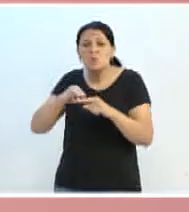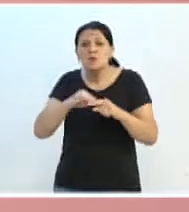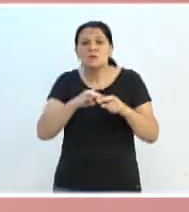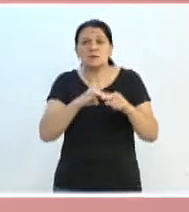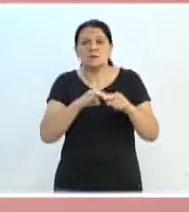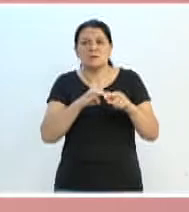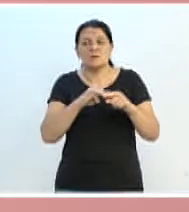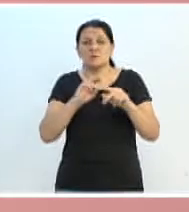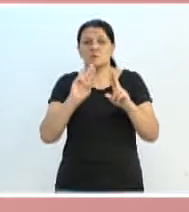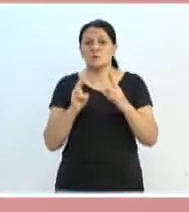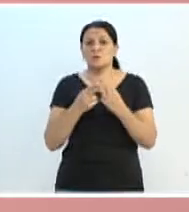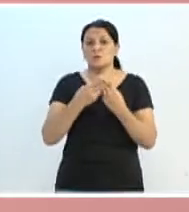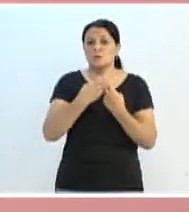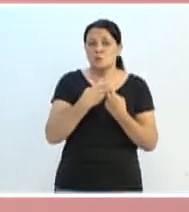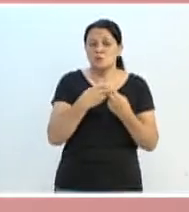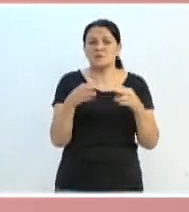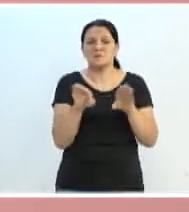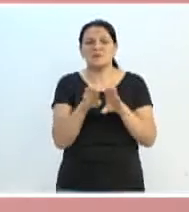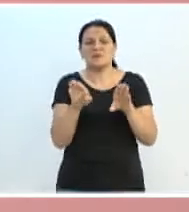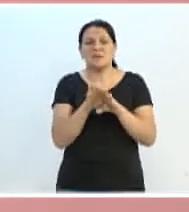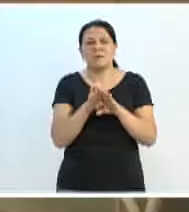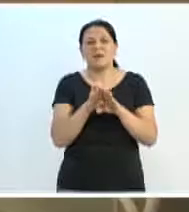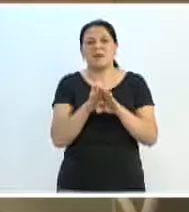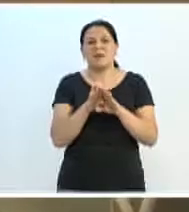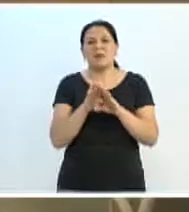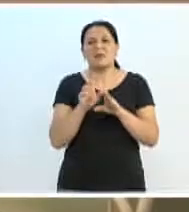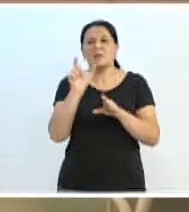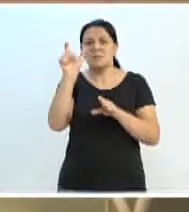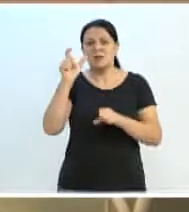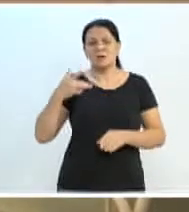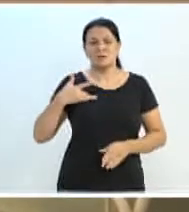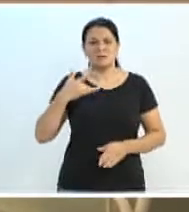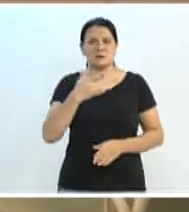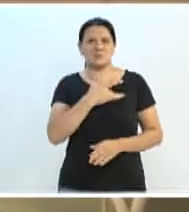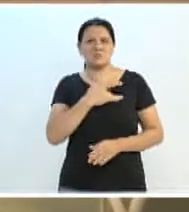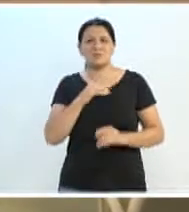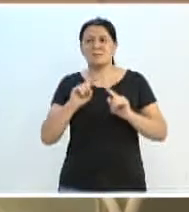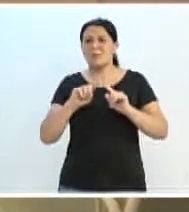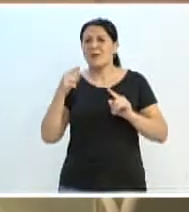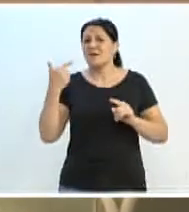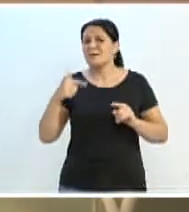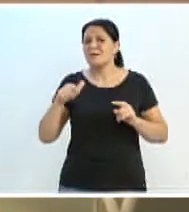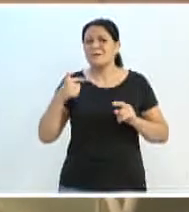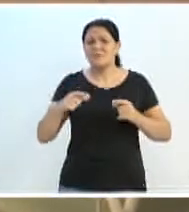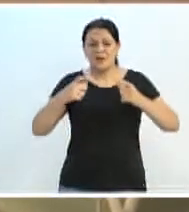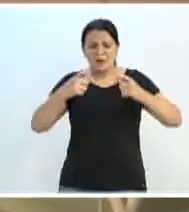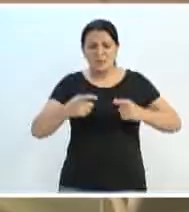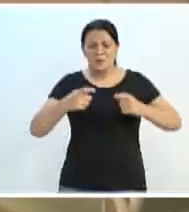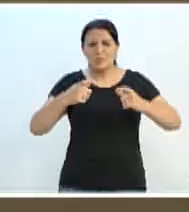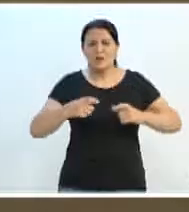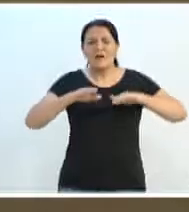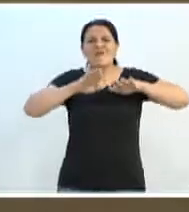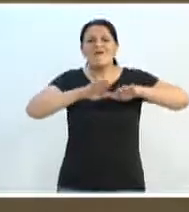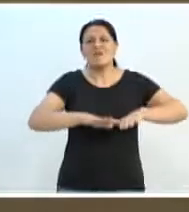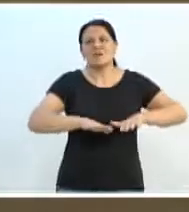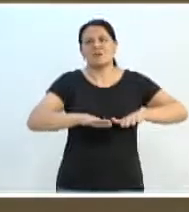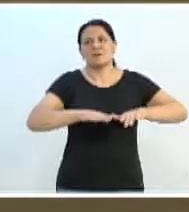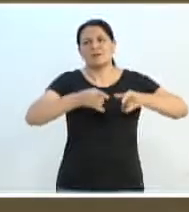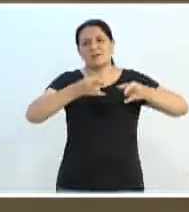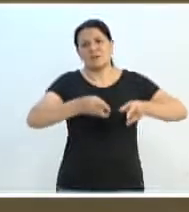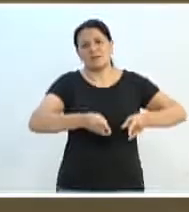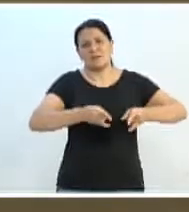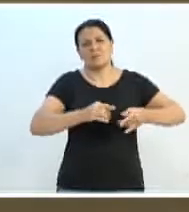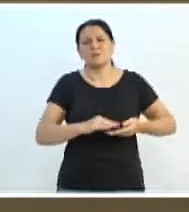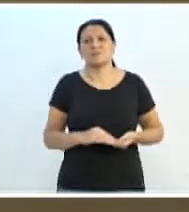e também planos de saúde, mas não conta com um setor específico para acomodar aquelas que precisam de internação. Hoje, vereadores,